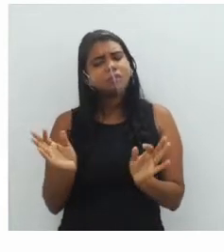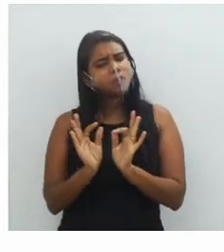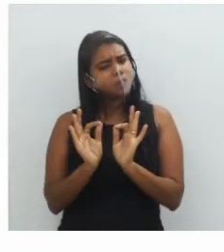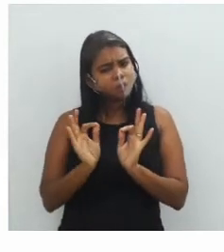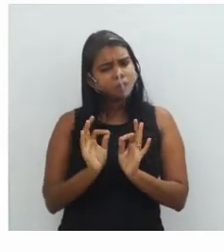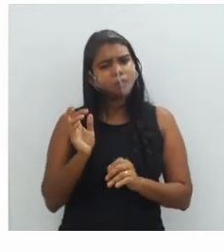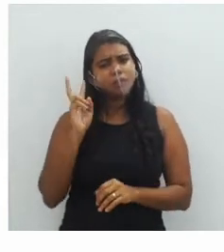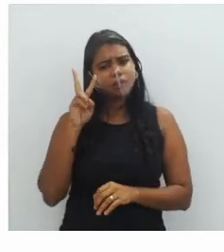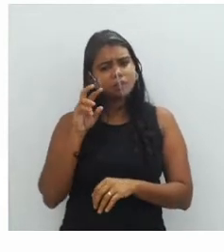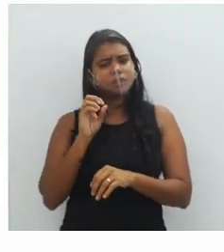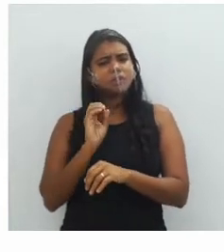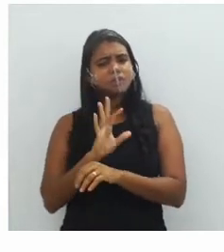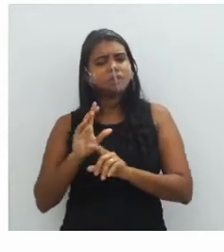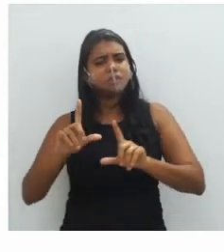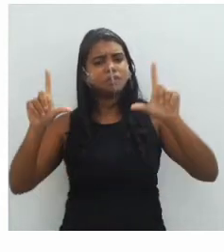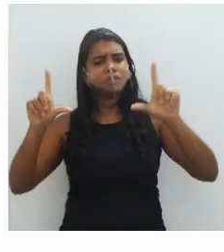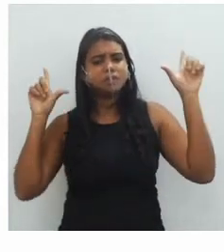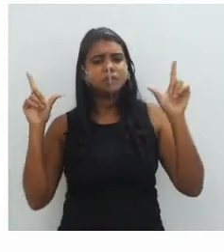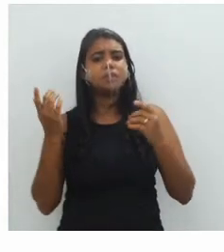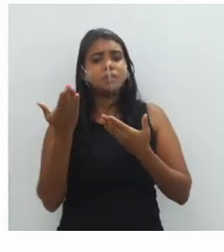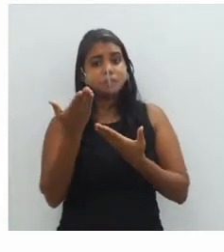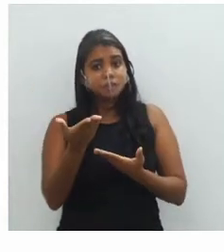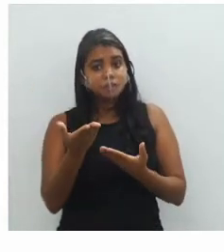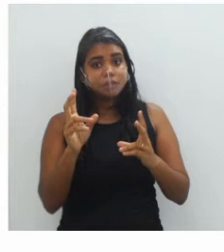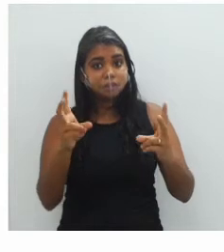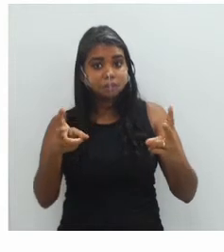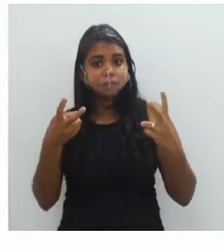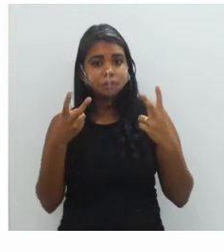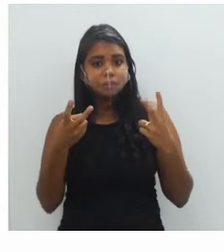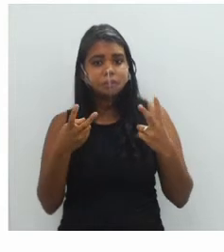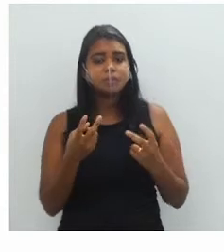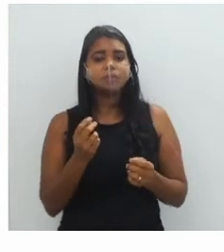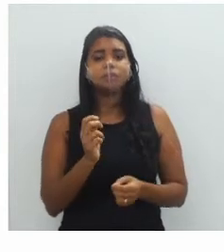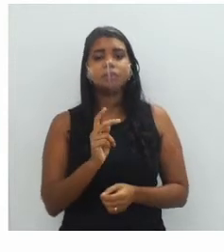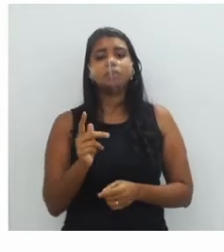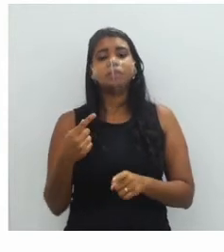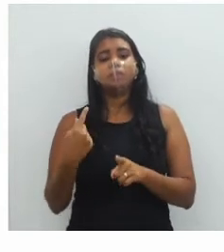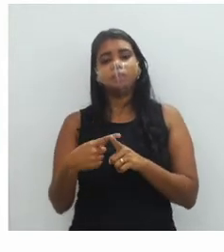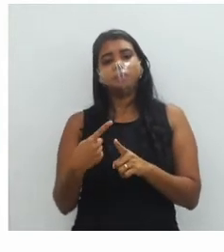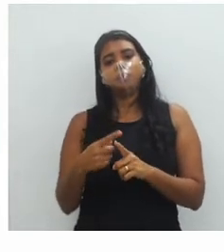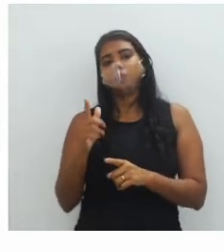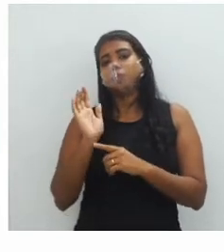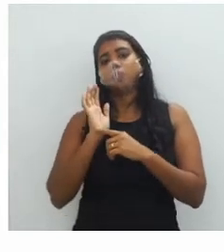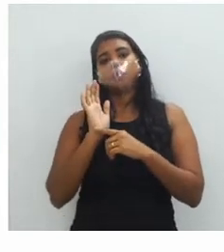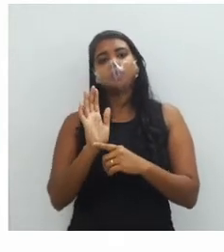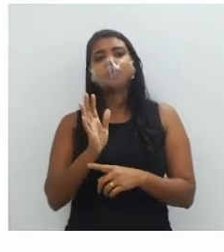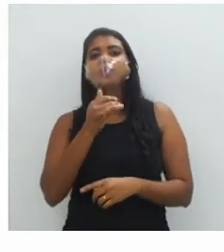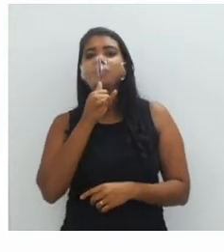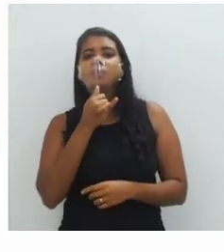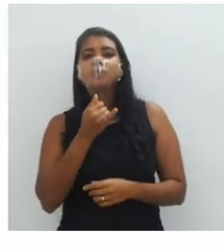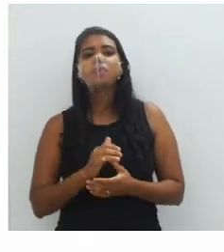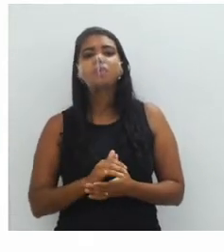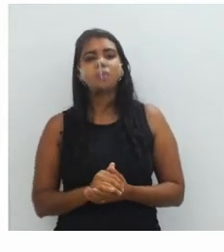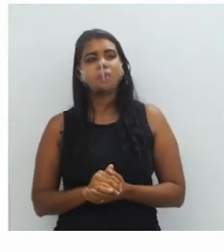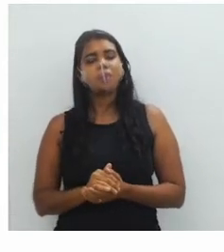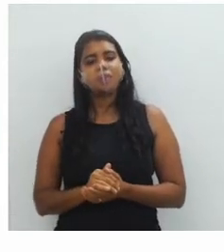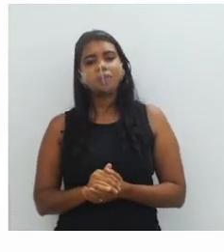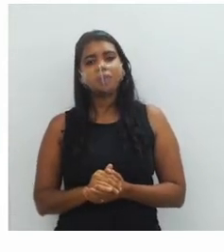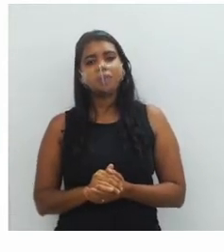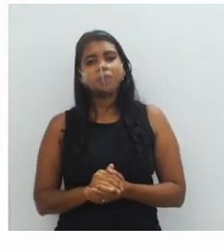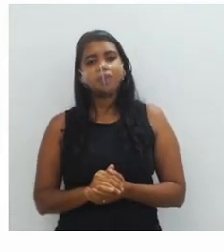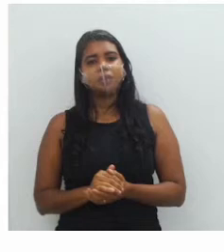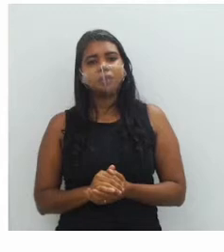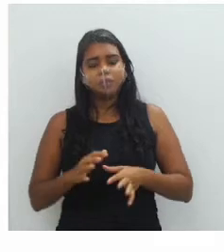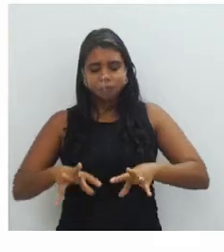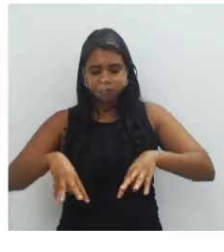de imagem. Então, eu trouxe para vocês porque aqui eu digo para vocês que elas não apresentam padrão nem homogeneidade das